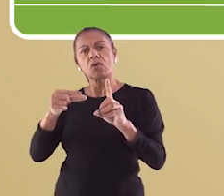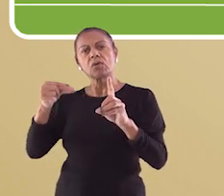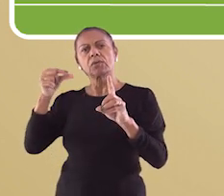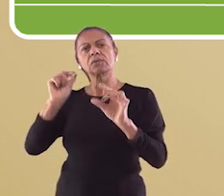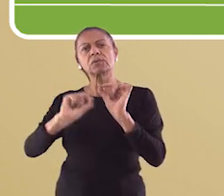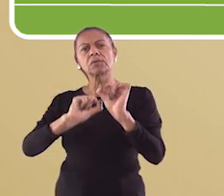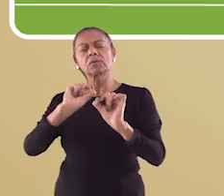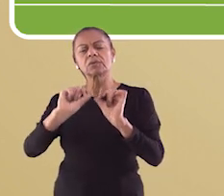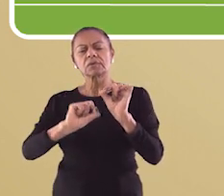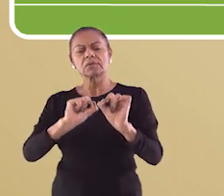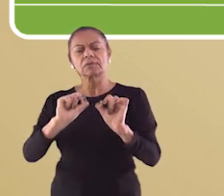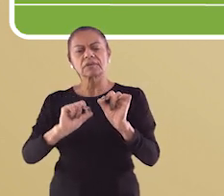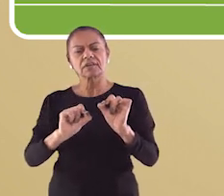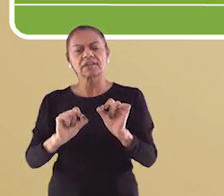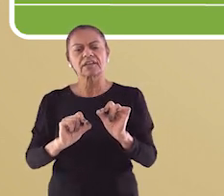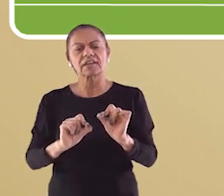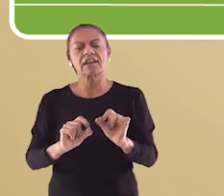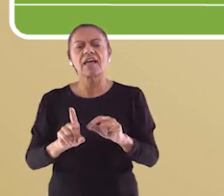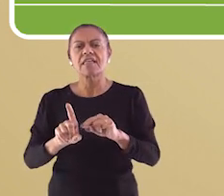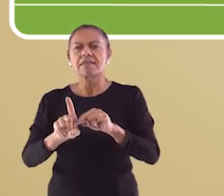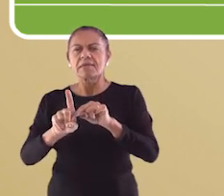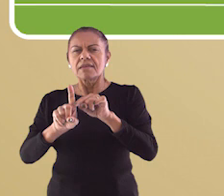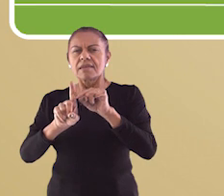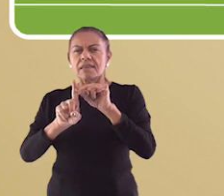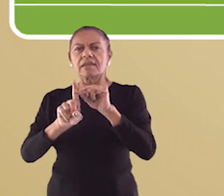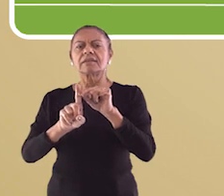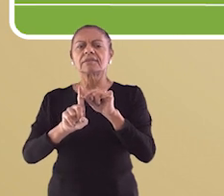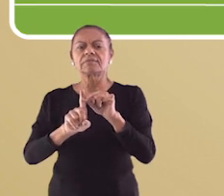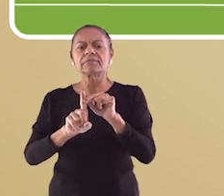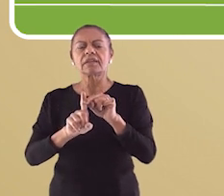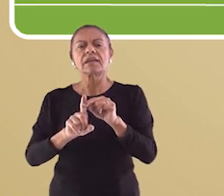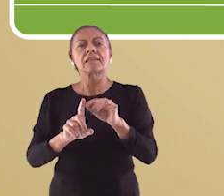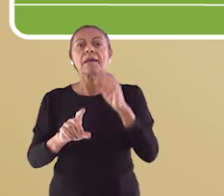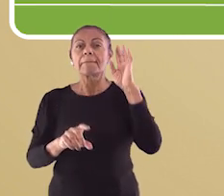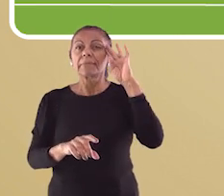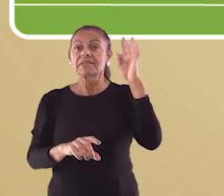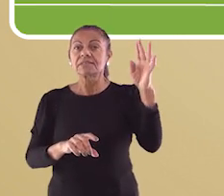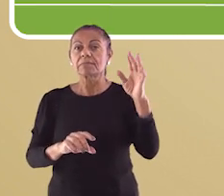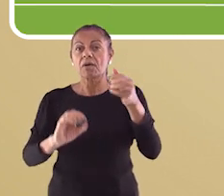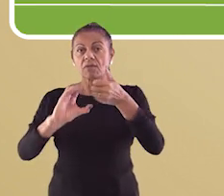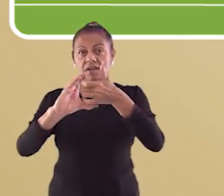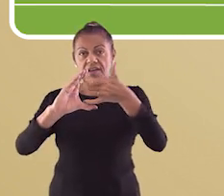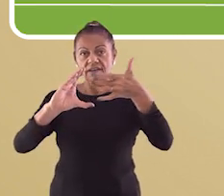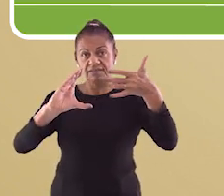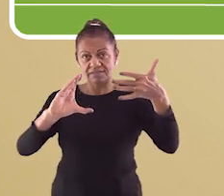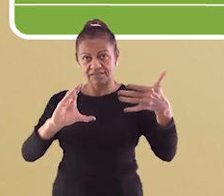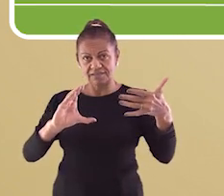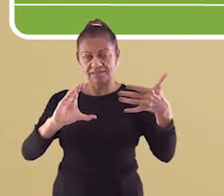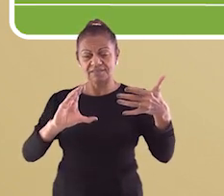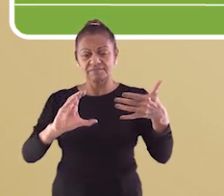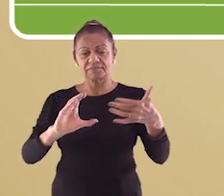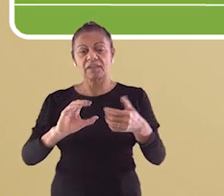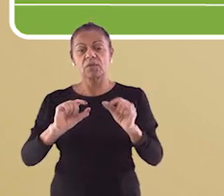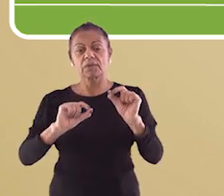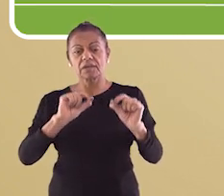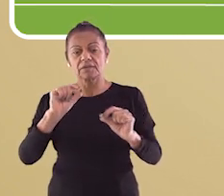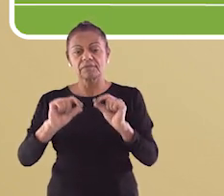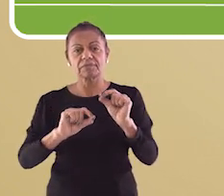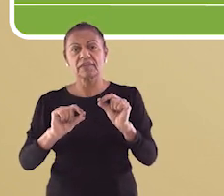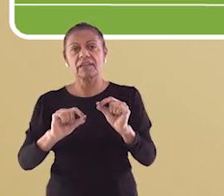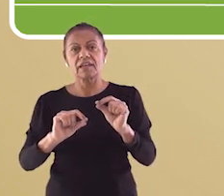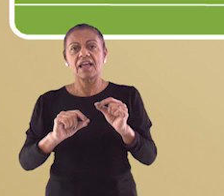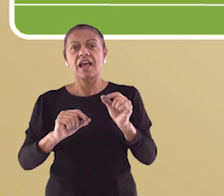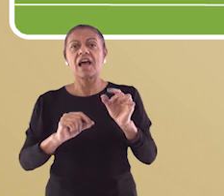temperaturas, exceto nas regiões próximas da linha do Equador. Uma das principais características dessa